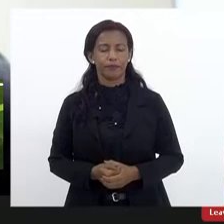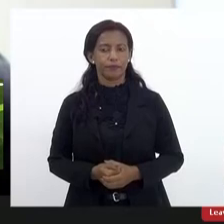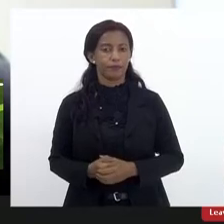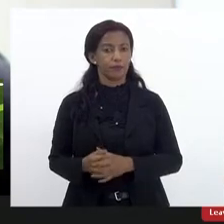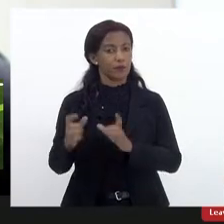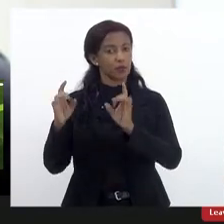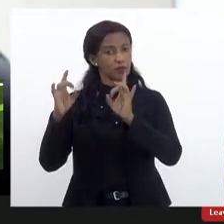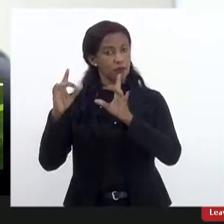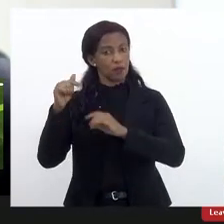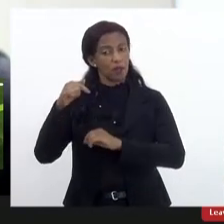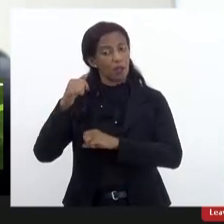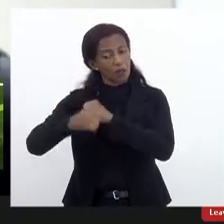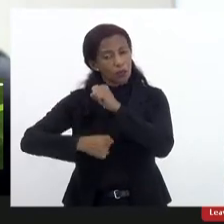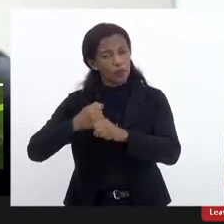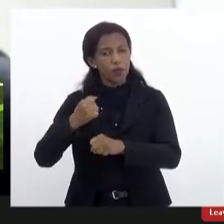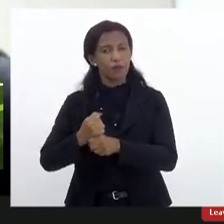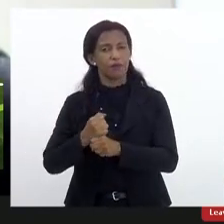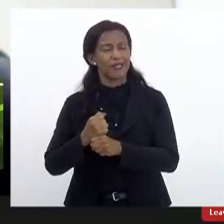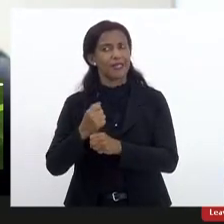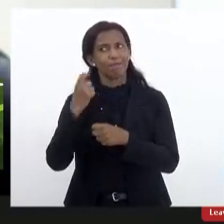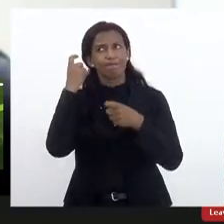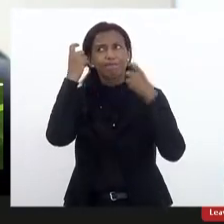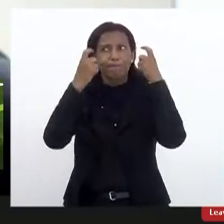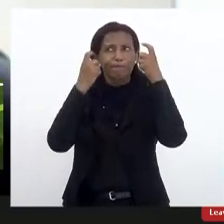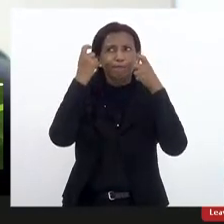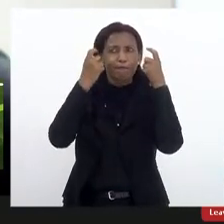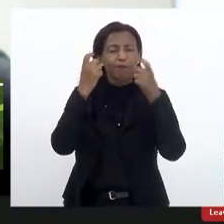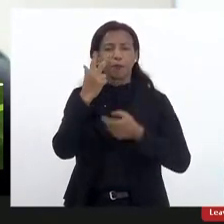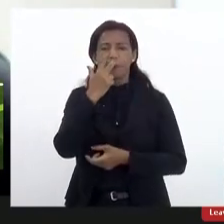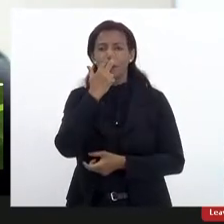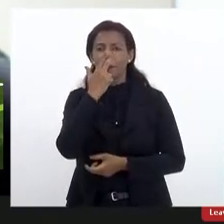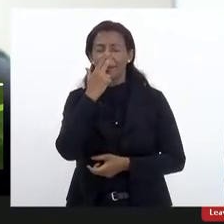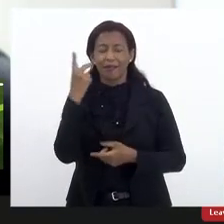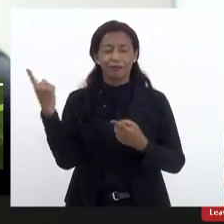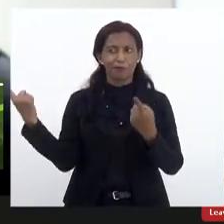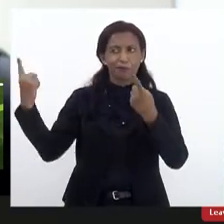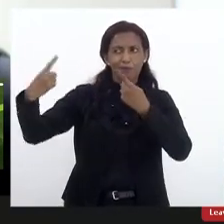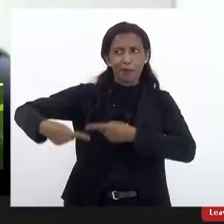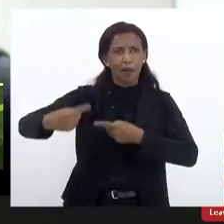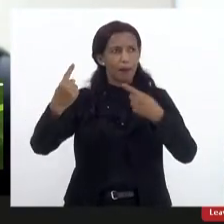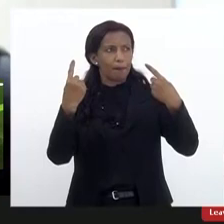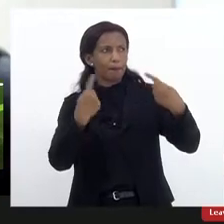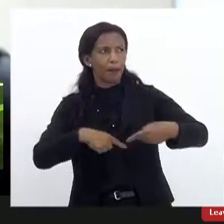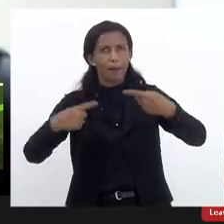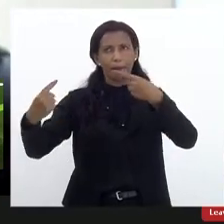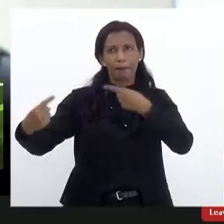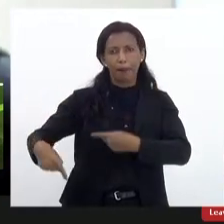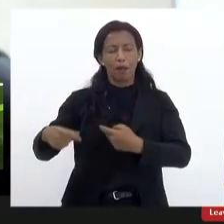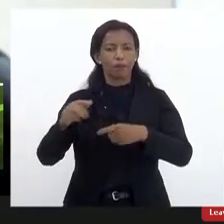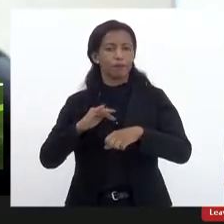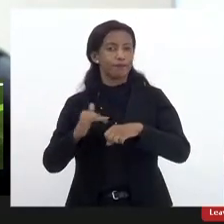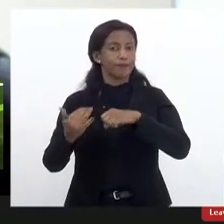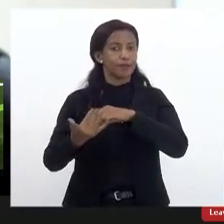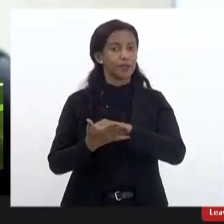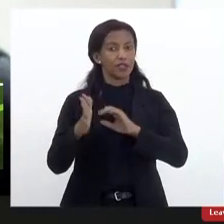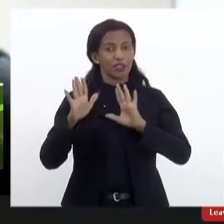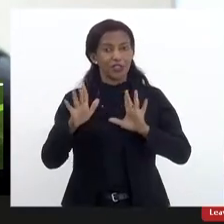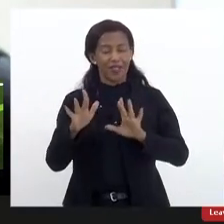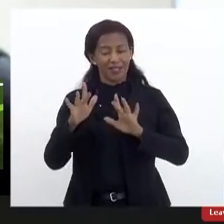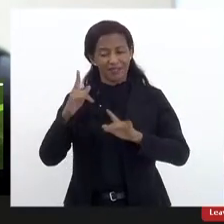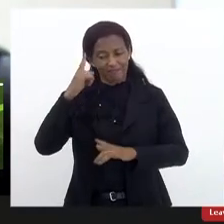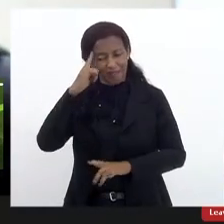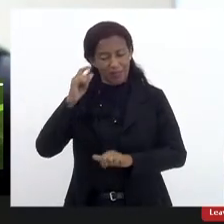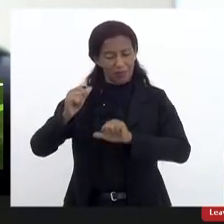especialmente nesse ano que vem, que nos preocupa, que a gente ainda, com tantos desafios relacionados à pandemia, já tenha que estabelecer uma